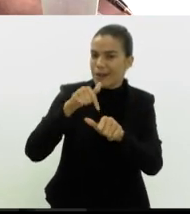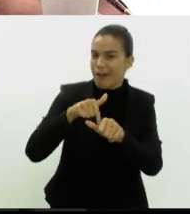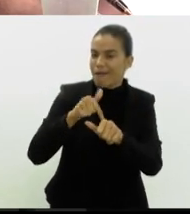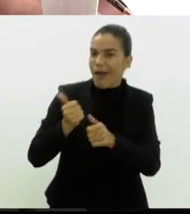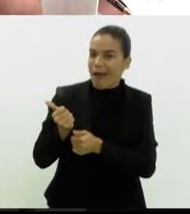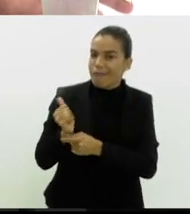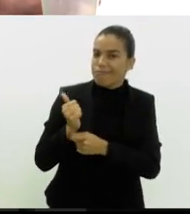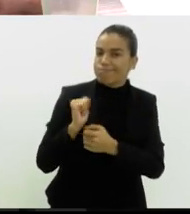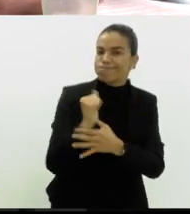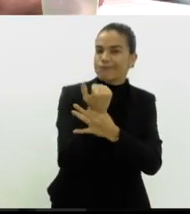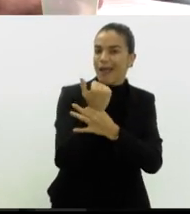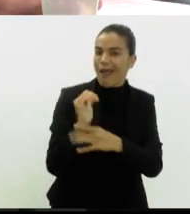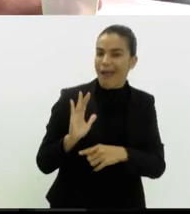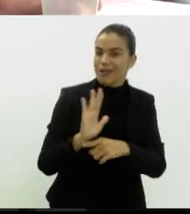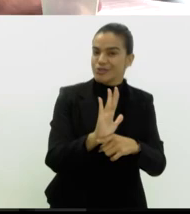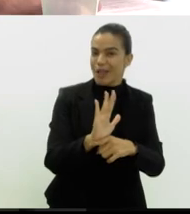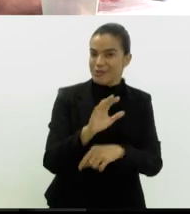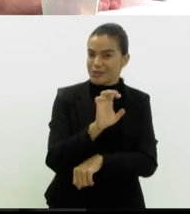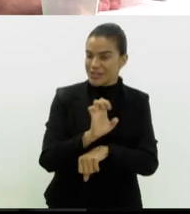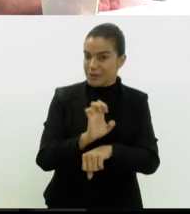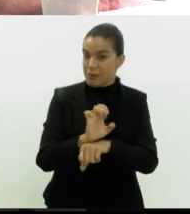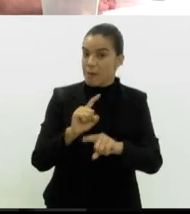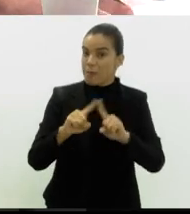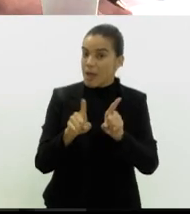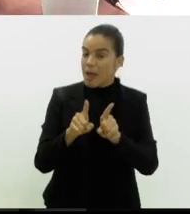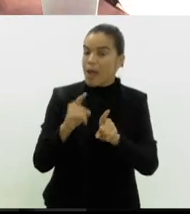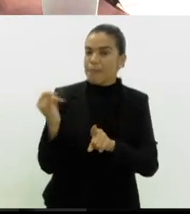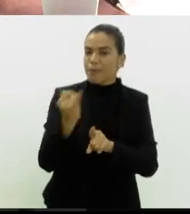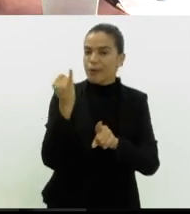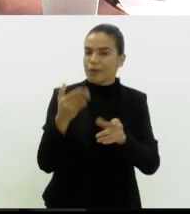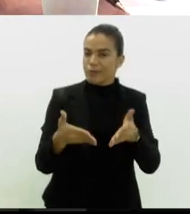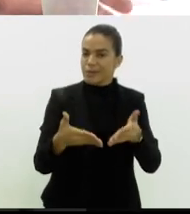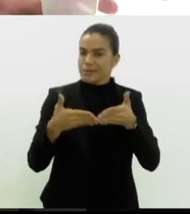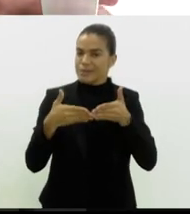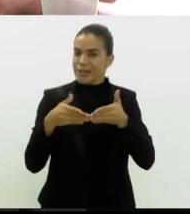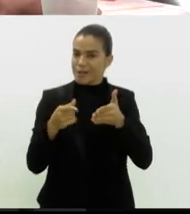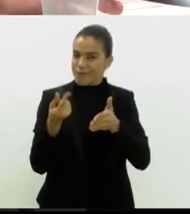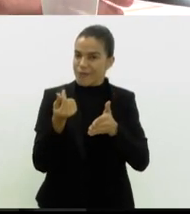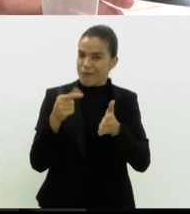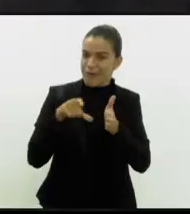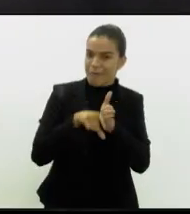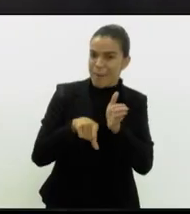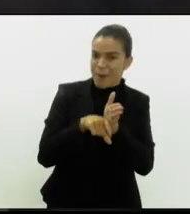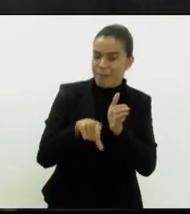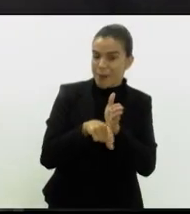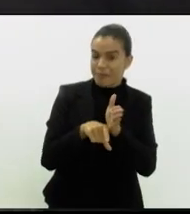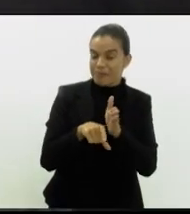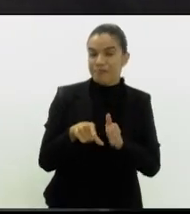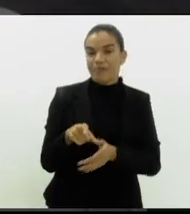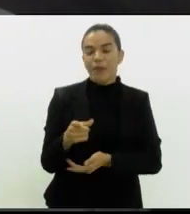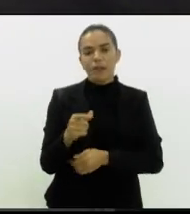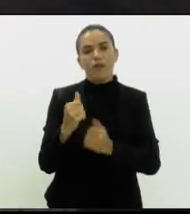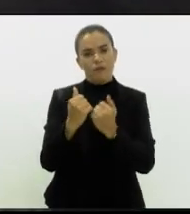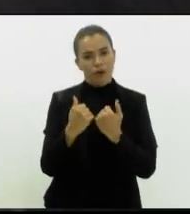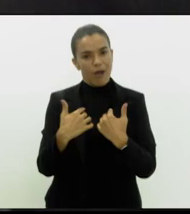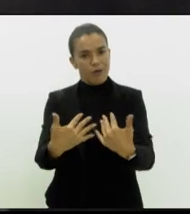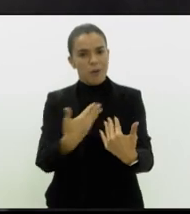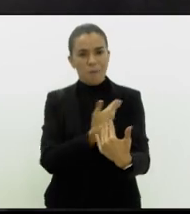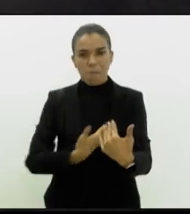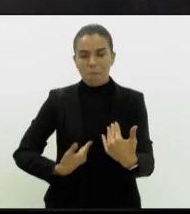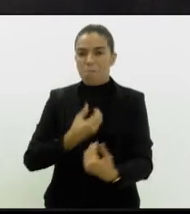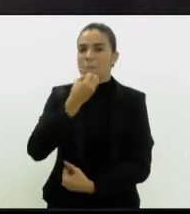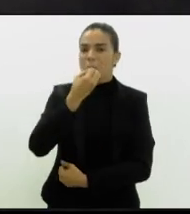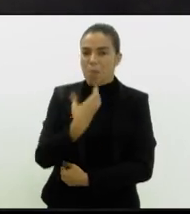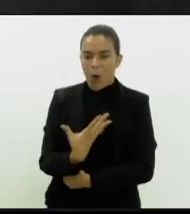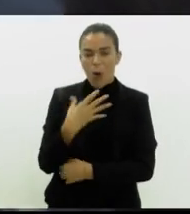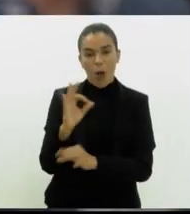beneficiar o estado, mas que é preciso que esses incentivos sejam traduzidos em números. Tivemos uma audiência pública muito boa,